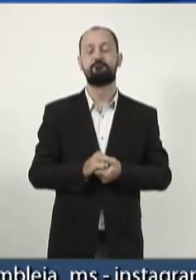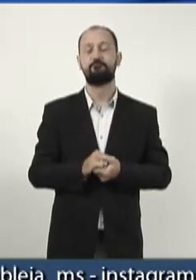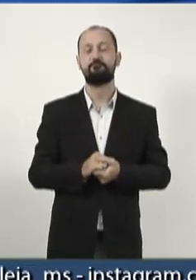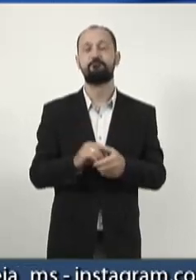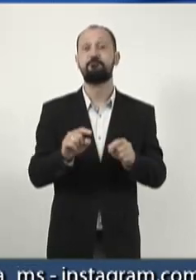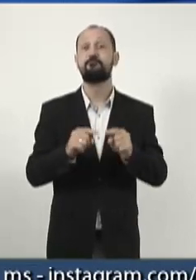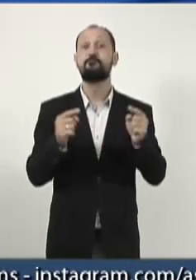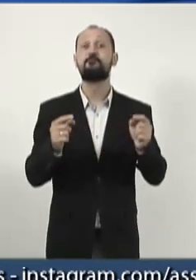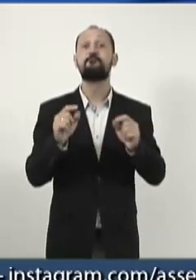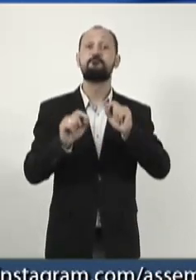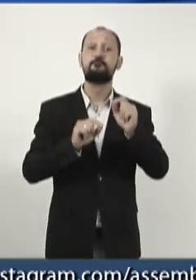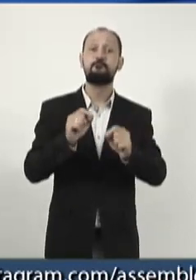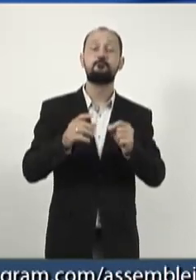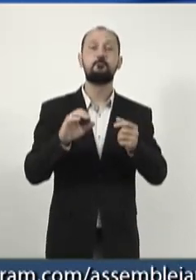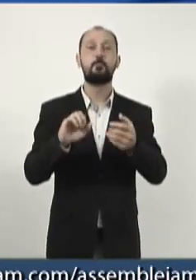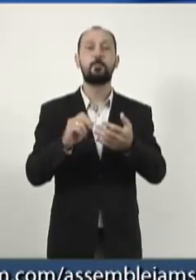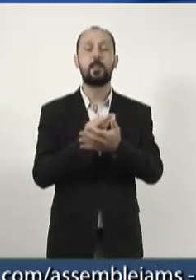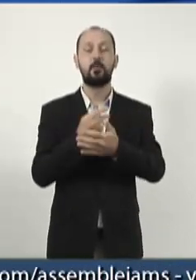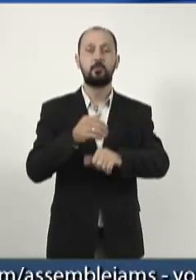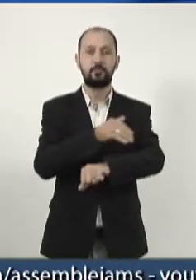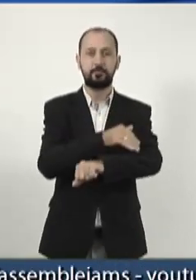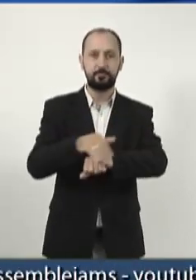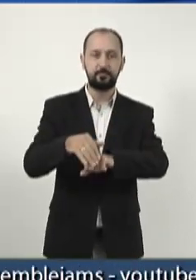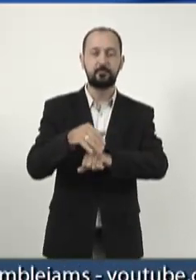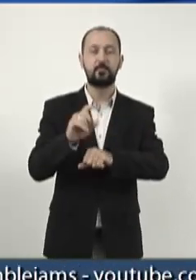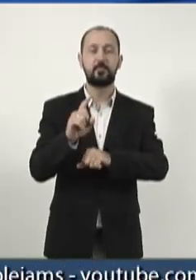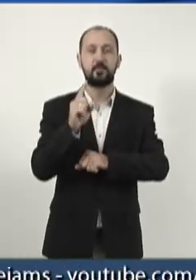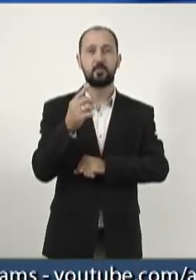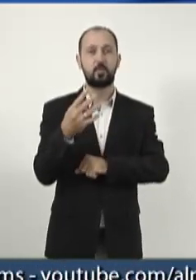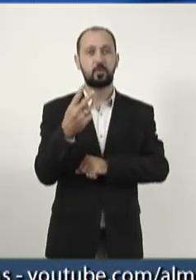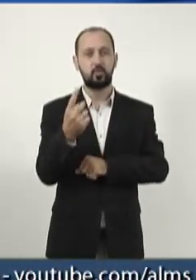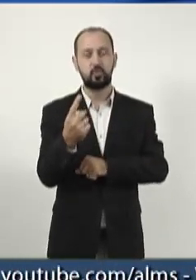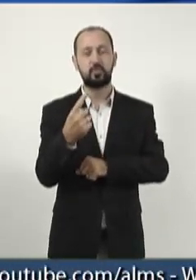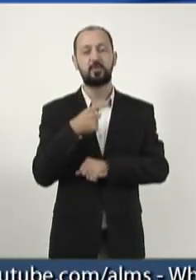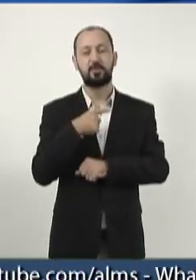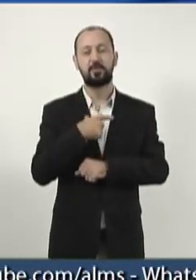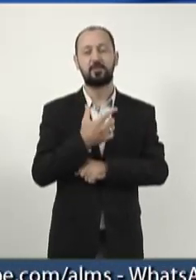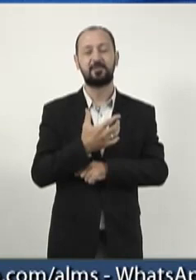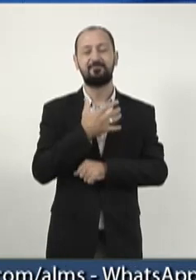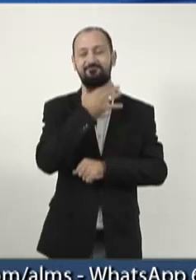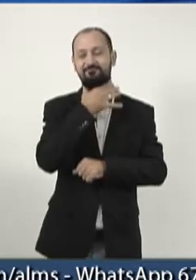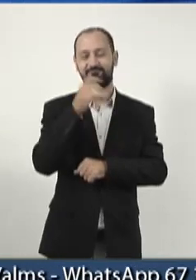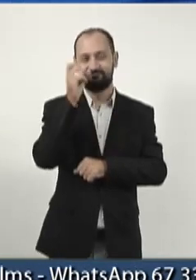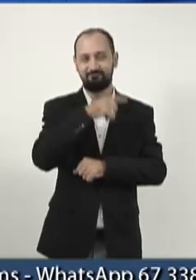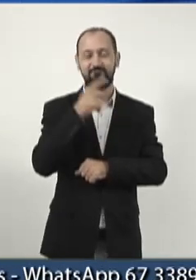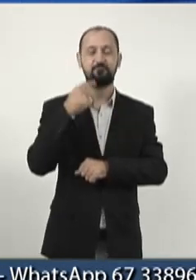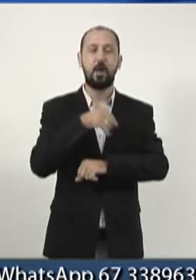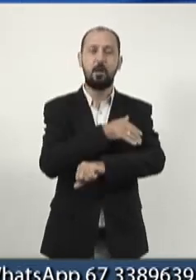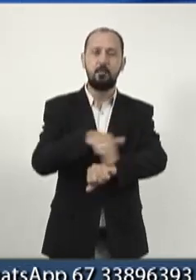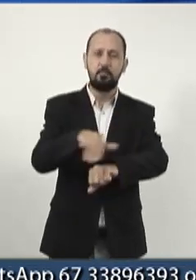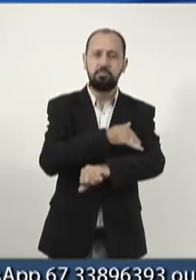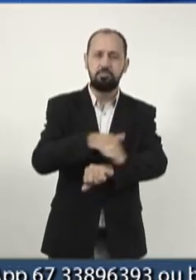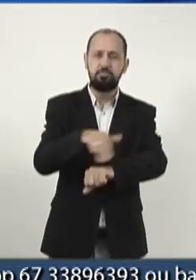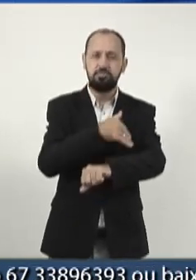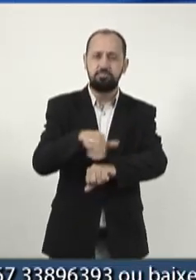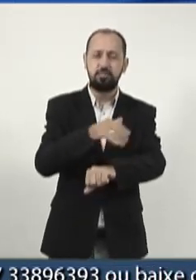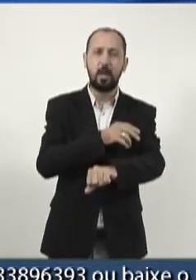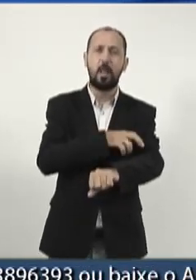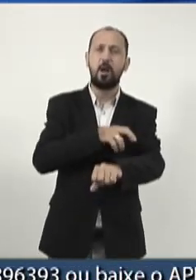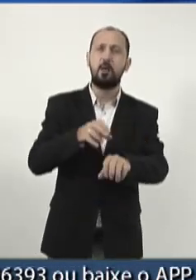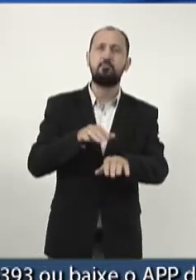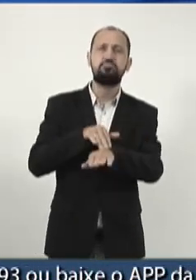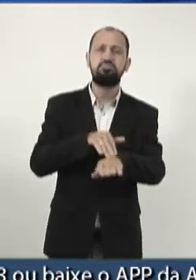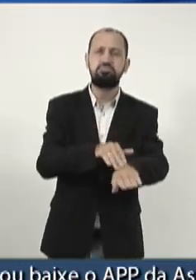entanto, a situação atual da rodovia MS 441 é crítica. A ação do tempo e o tráfego constante de veículos